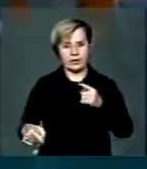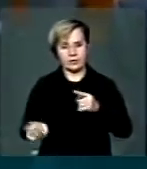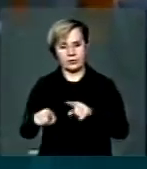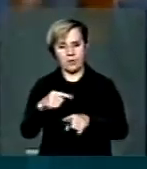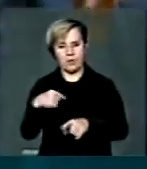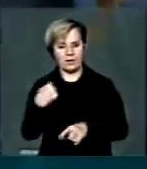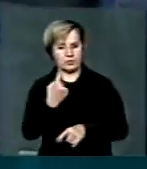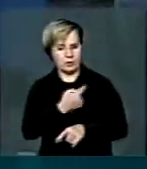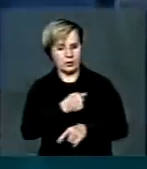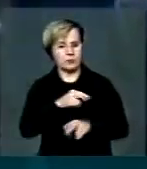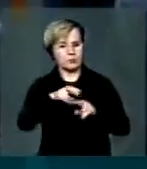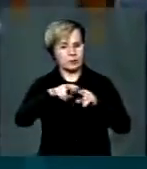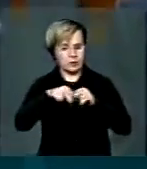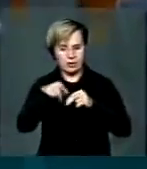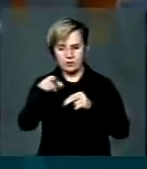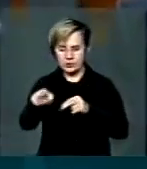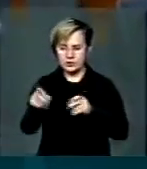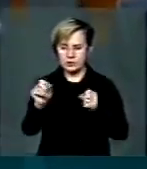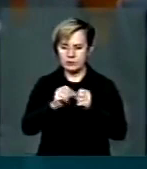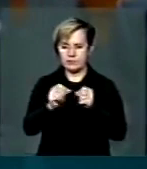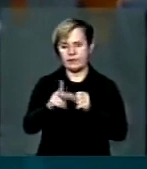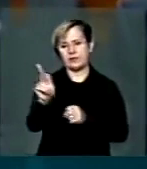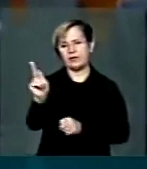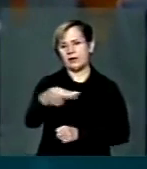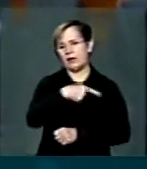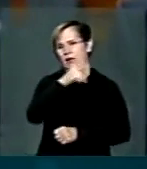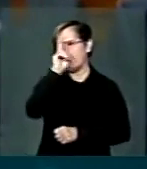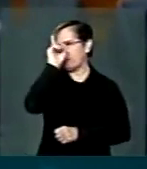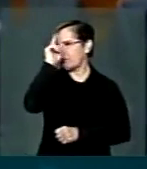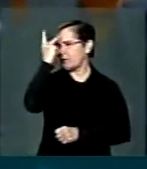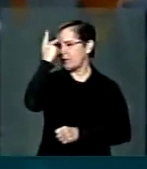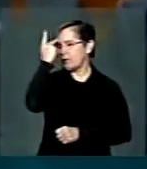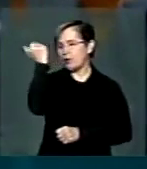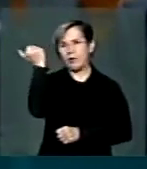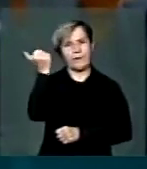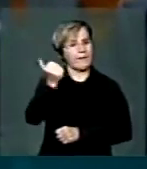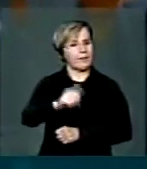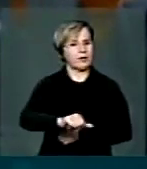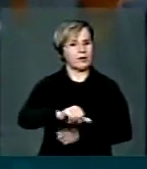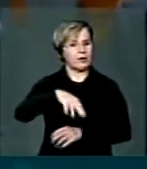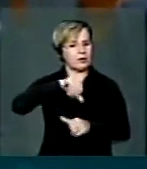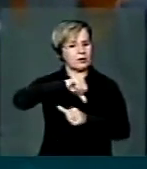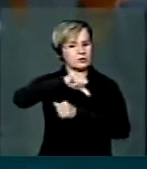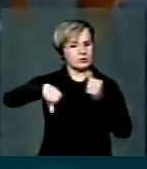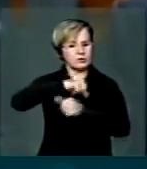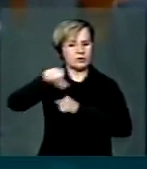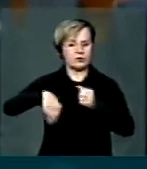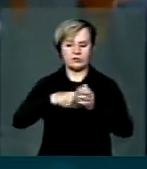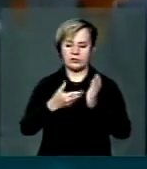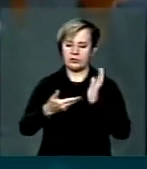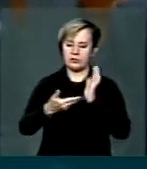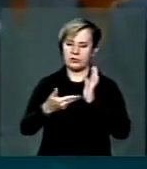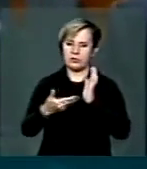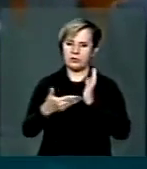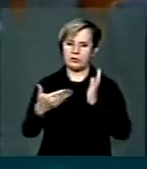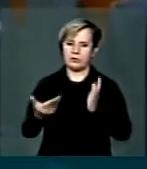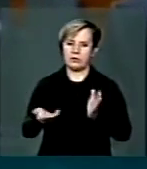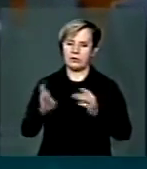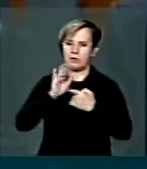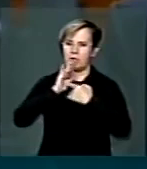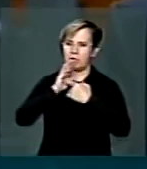em nome disso, estaremos cometendo um grande equívoco, e estaremos transtornando esta casa e mandando uma mensagem